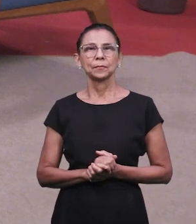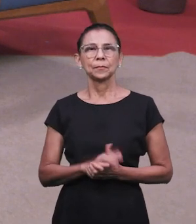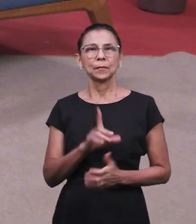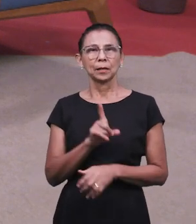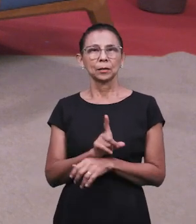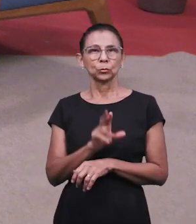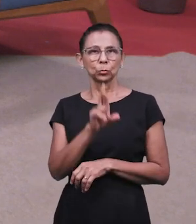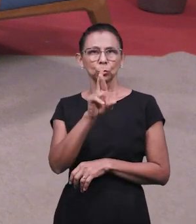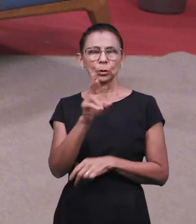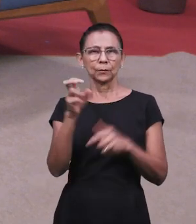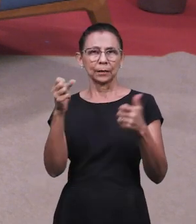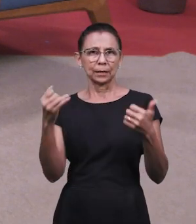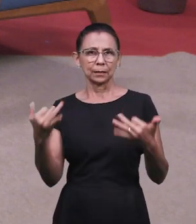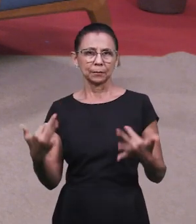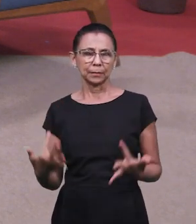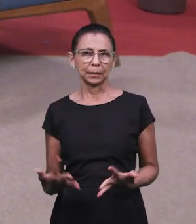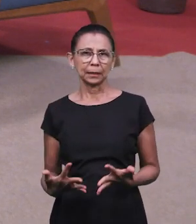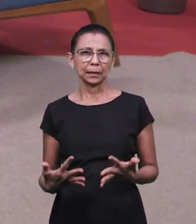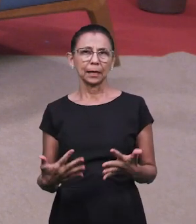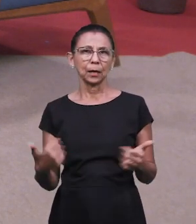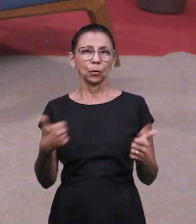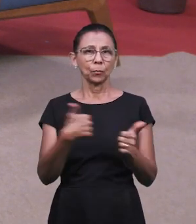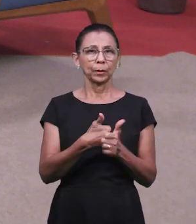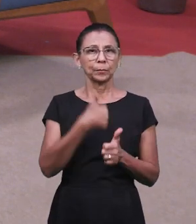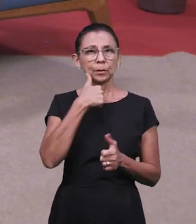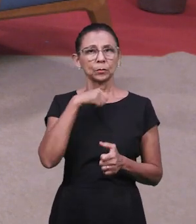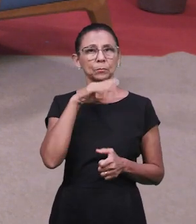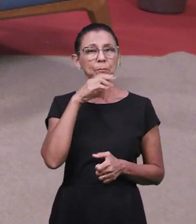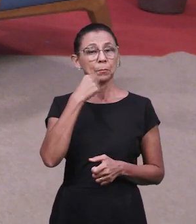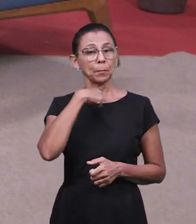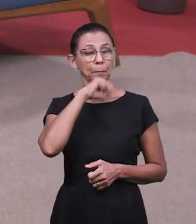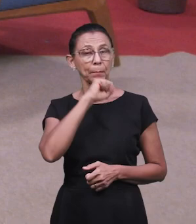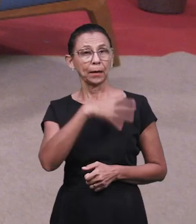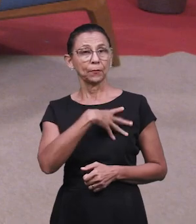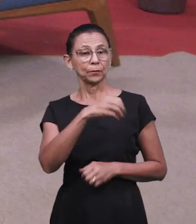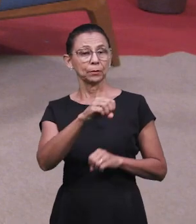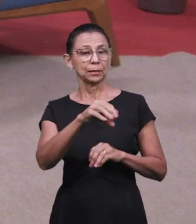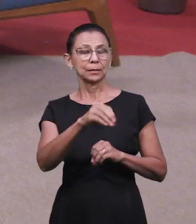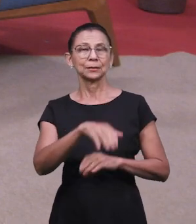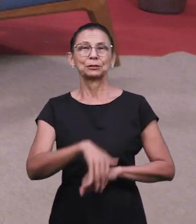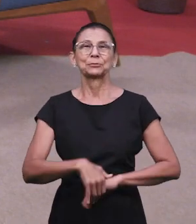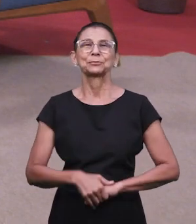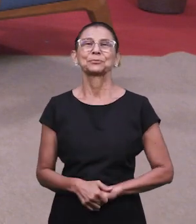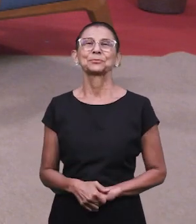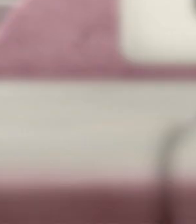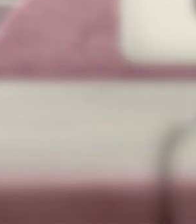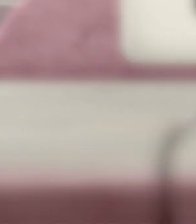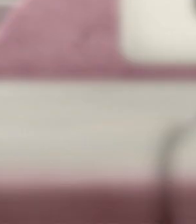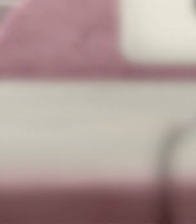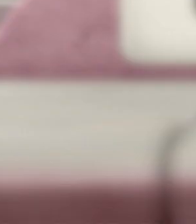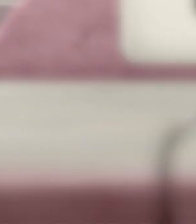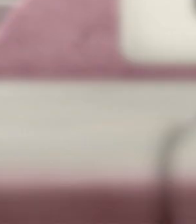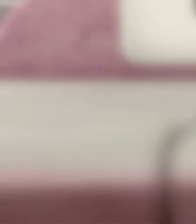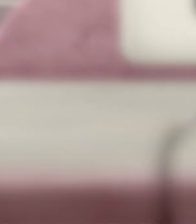Beccali vai falar sobre o acompanhamento dos pais na educação dos seus filhos. Vamos assistir agora.